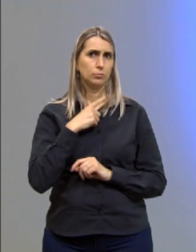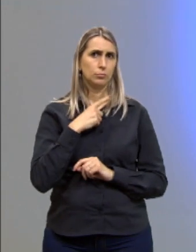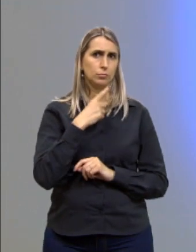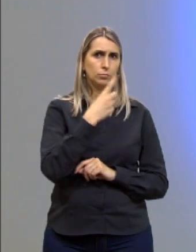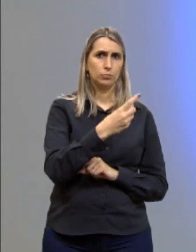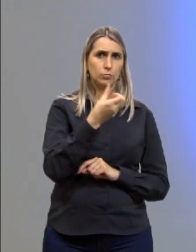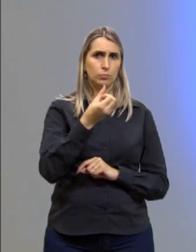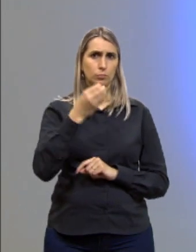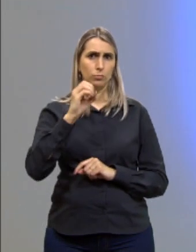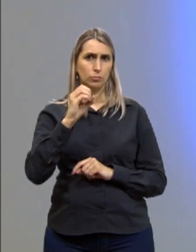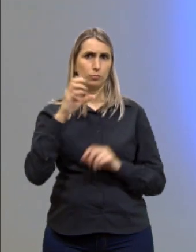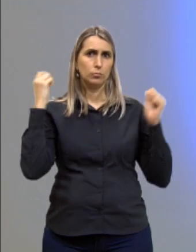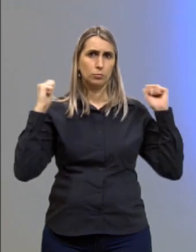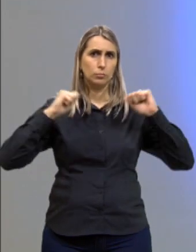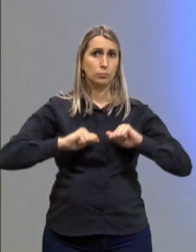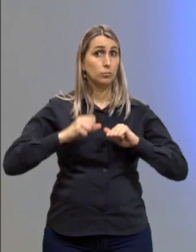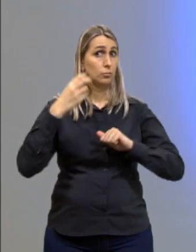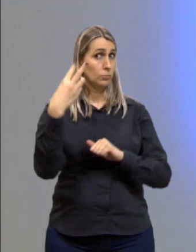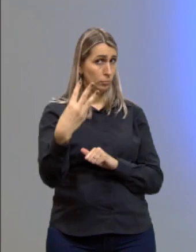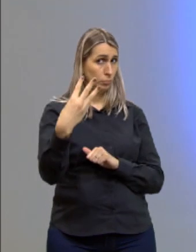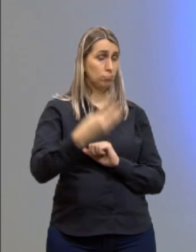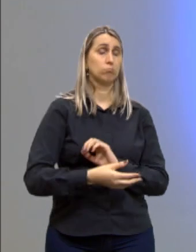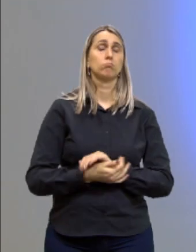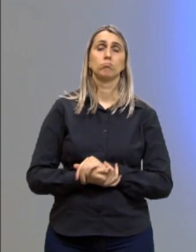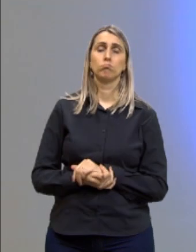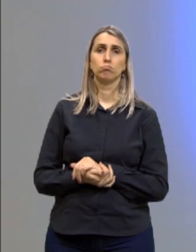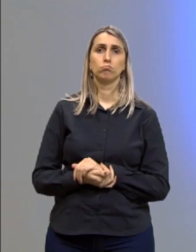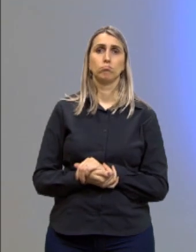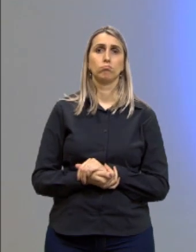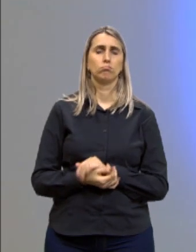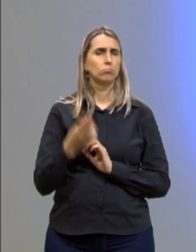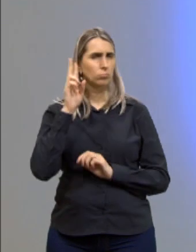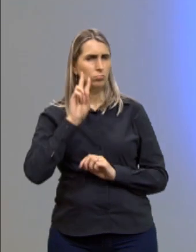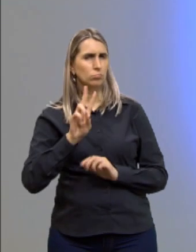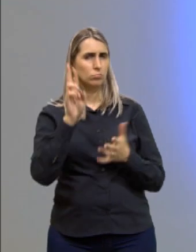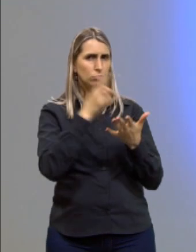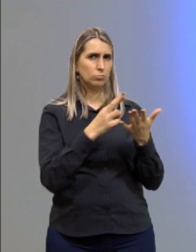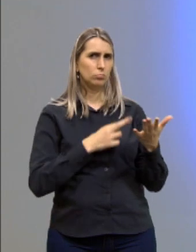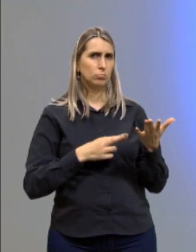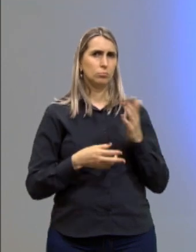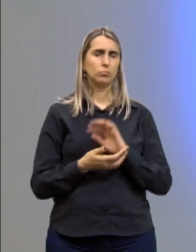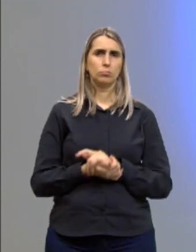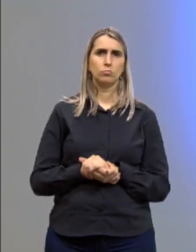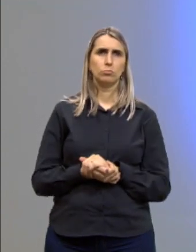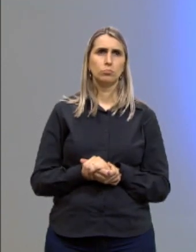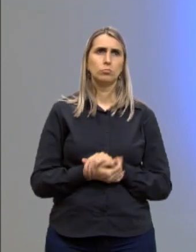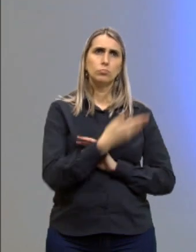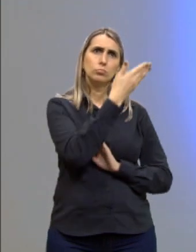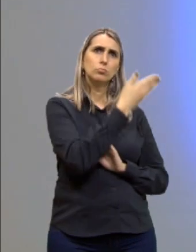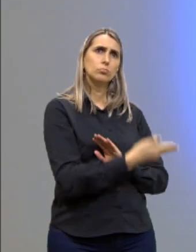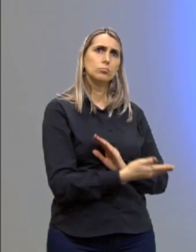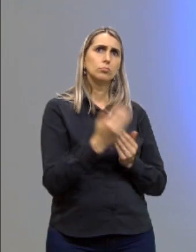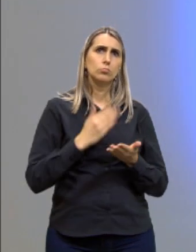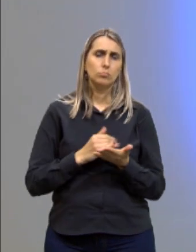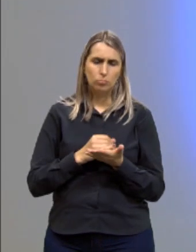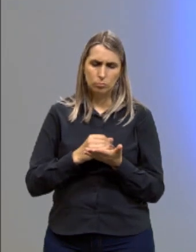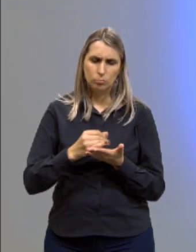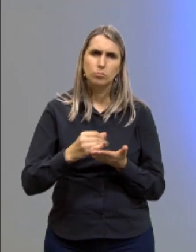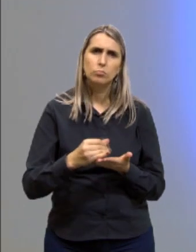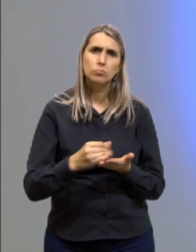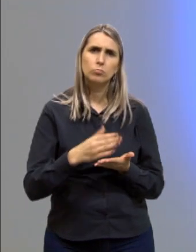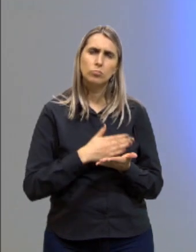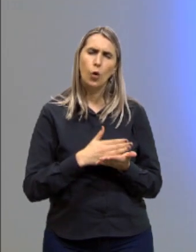160 na competência 3, tá? Então, a gente vai dar uma olhada aqui. Essa aqui é a introdução,